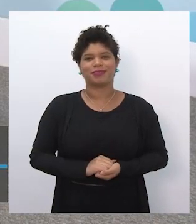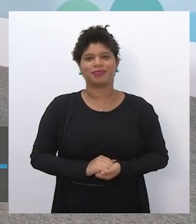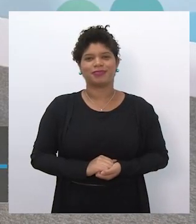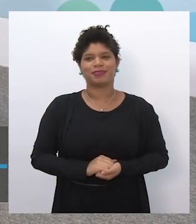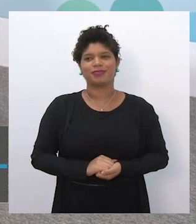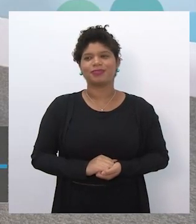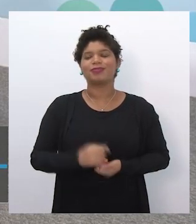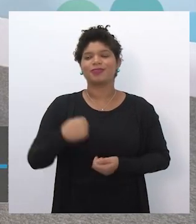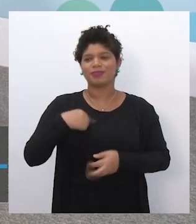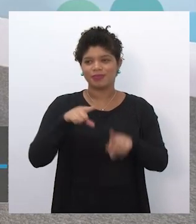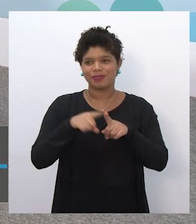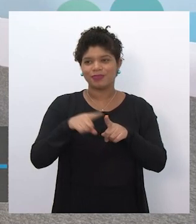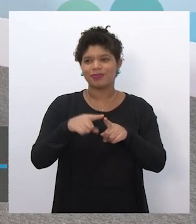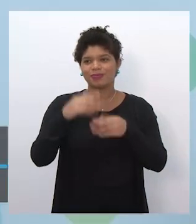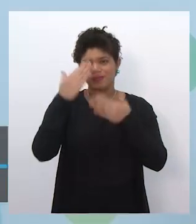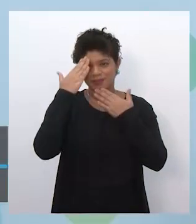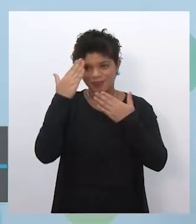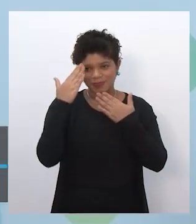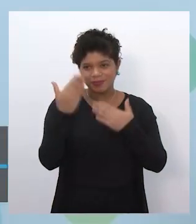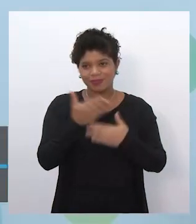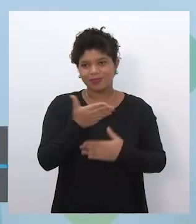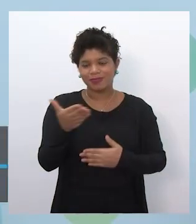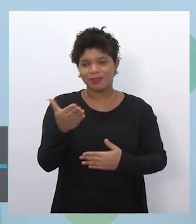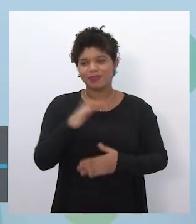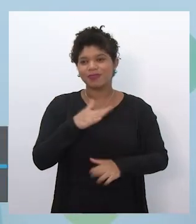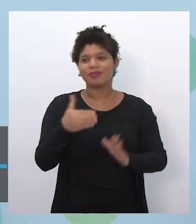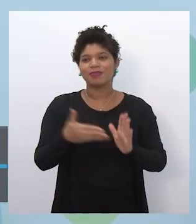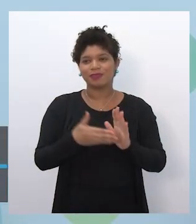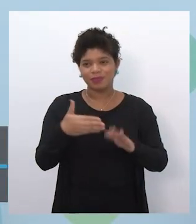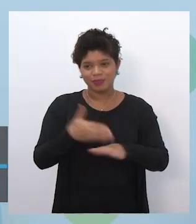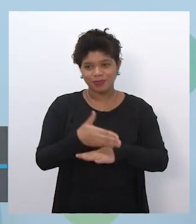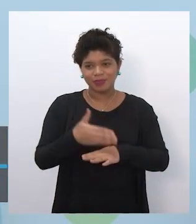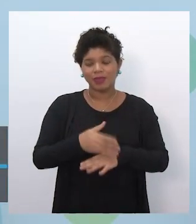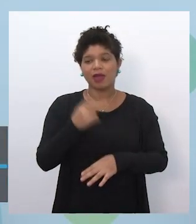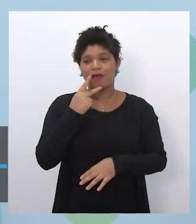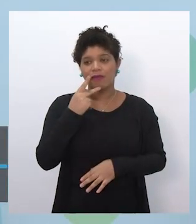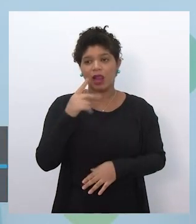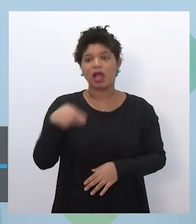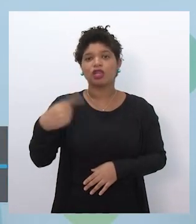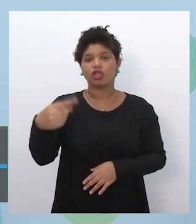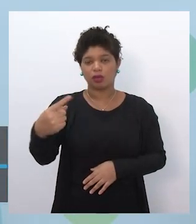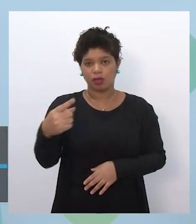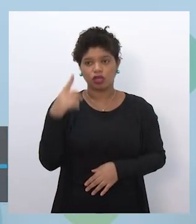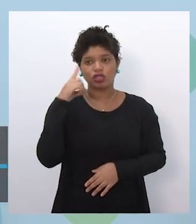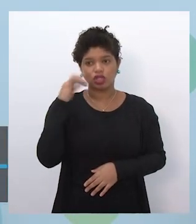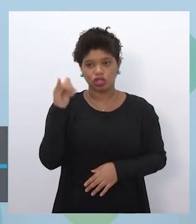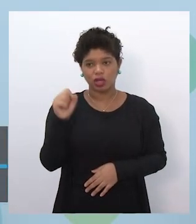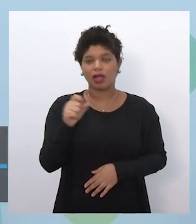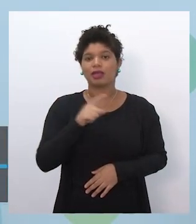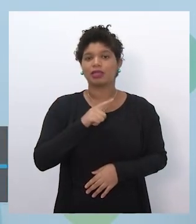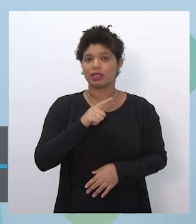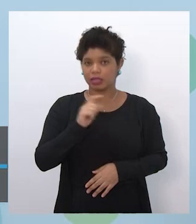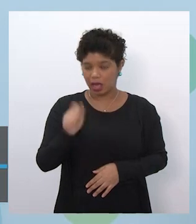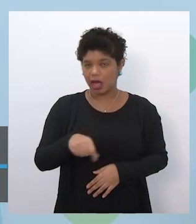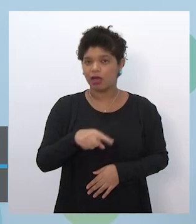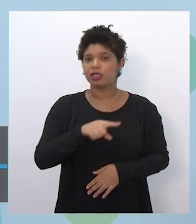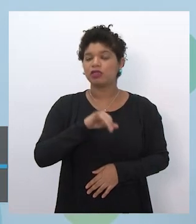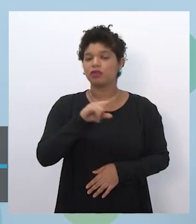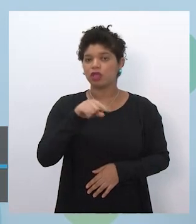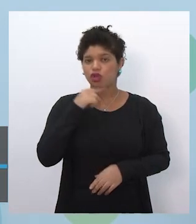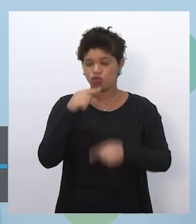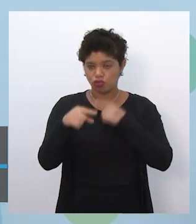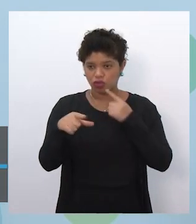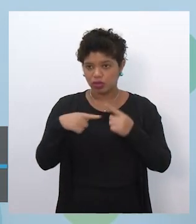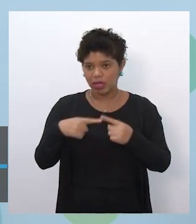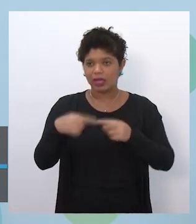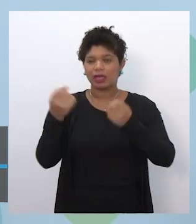Também queria agradecer a presença de todos e dizer que a gente vai ter nos próximos dias vários momentos para tirar dúvidas, para contar um pouco mais